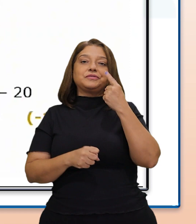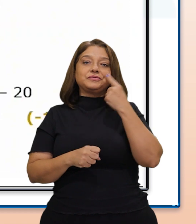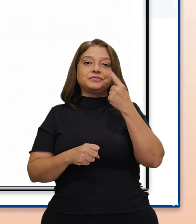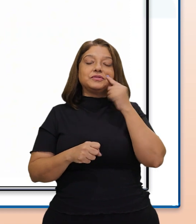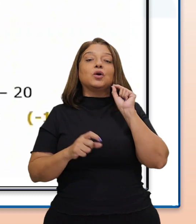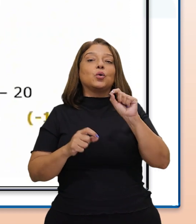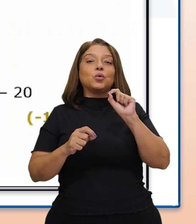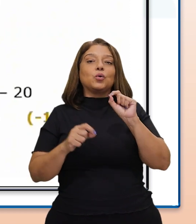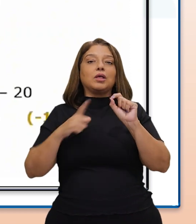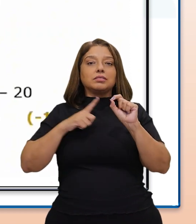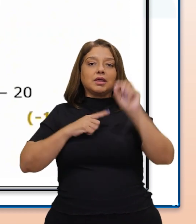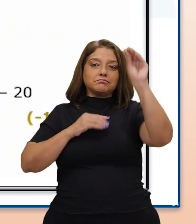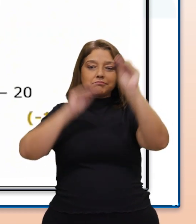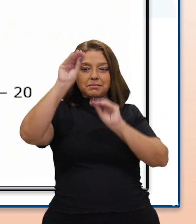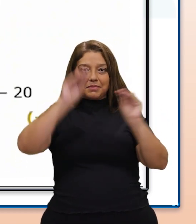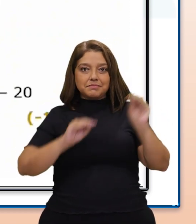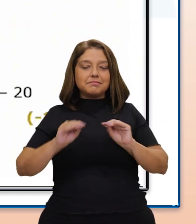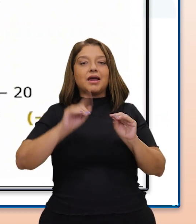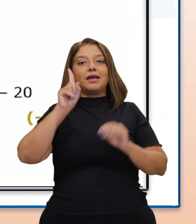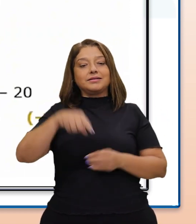Y é igual a 6.